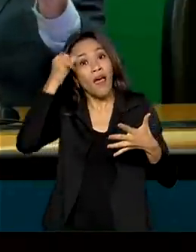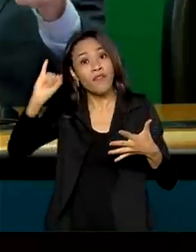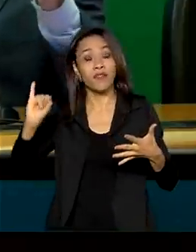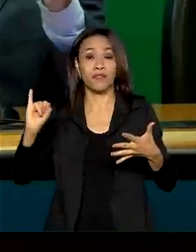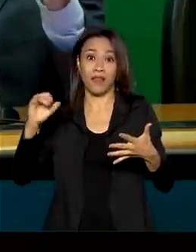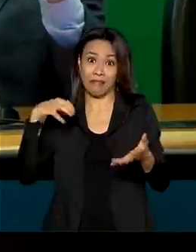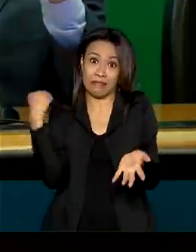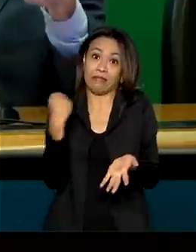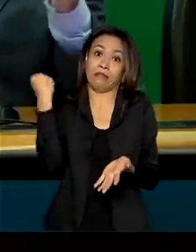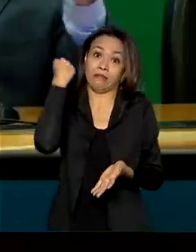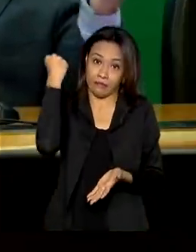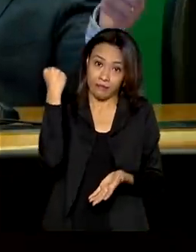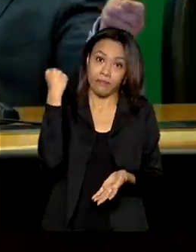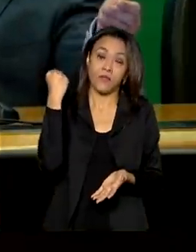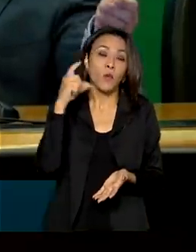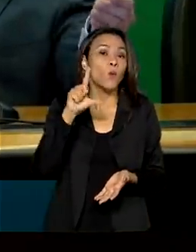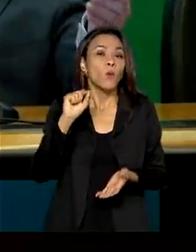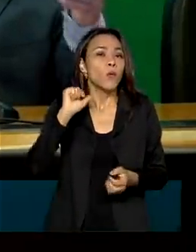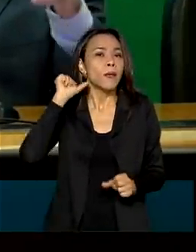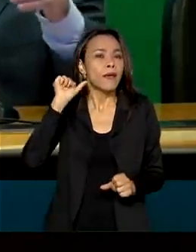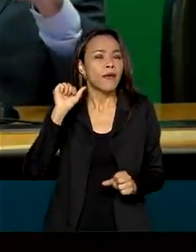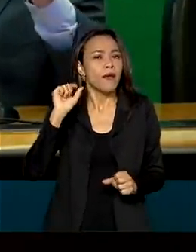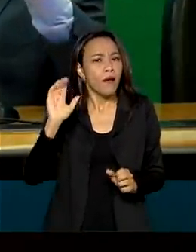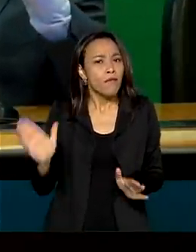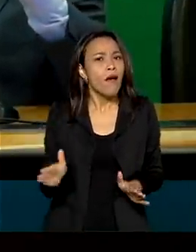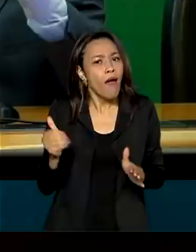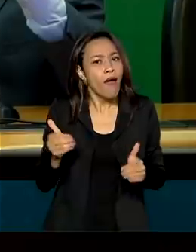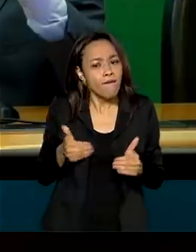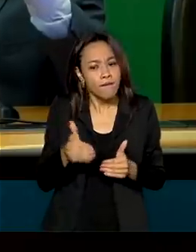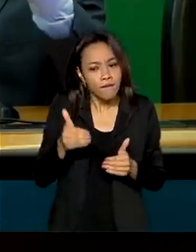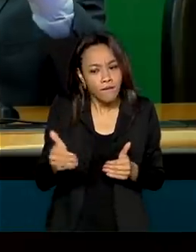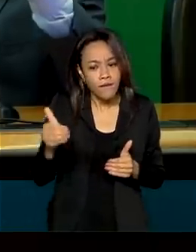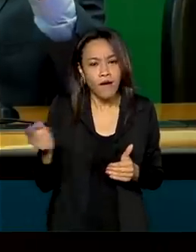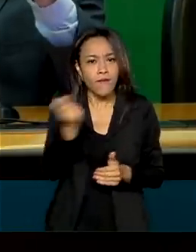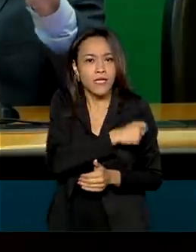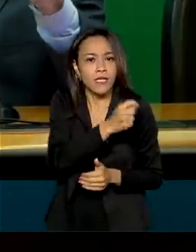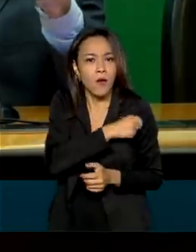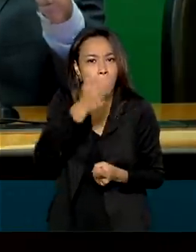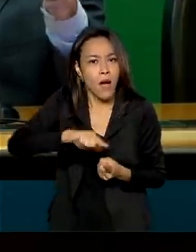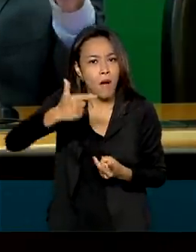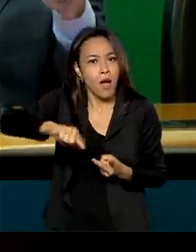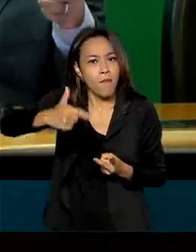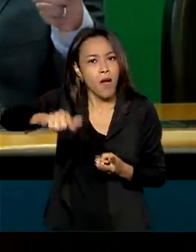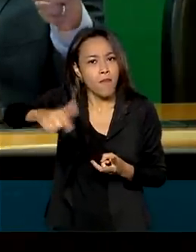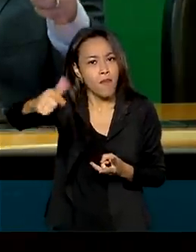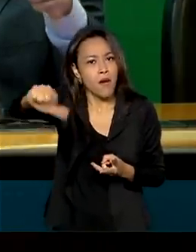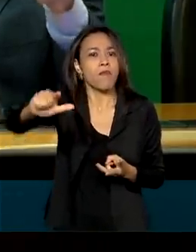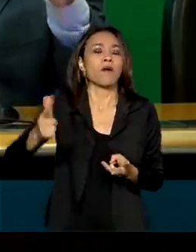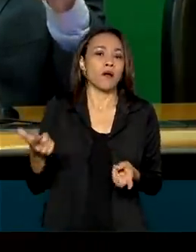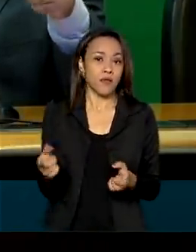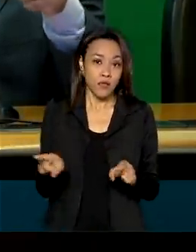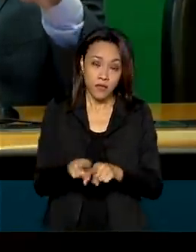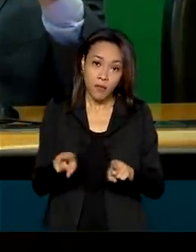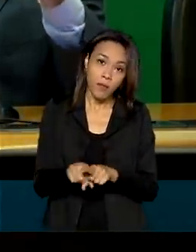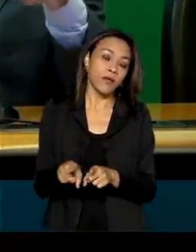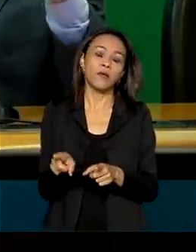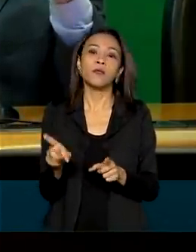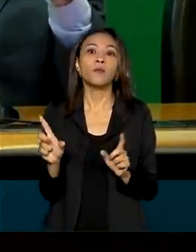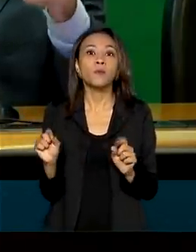O que muda é avançar na campanha de vacinação e apertar nas medidas